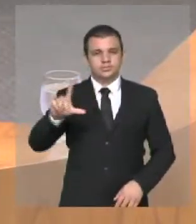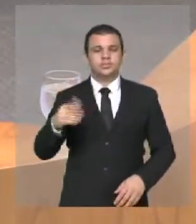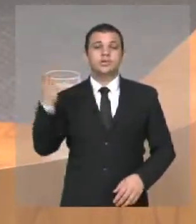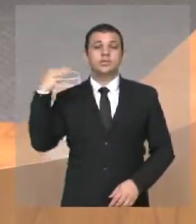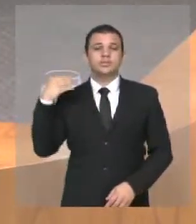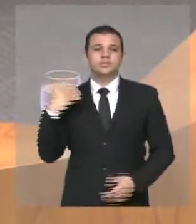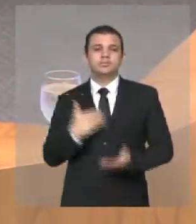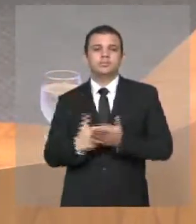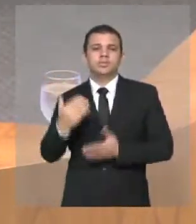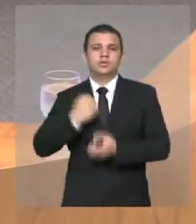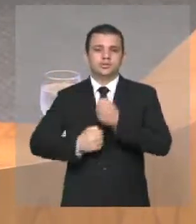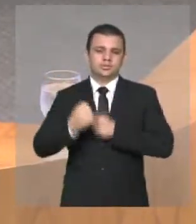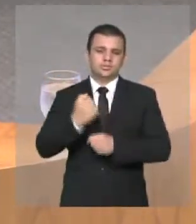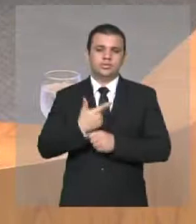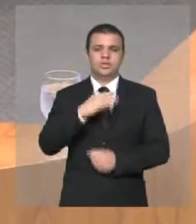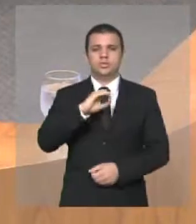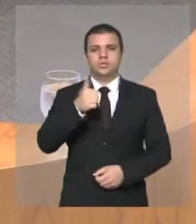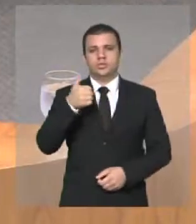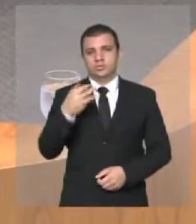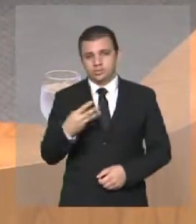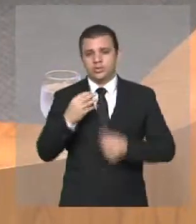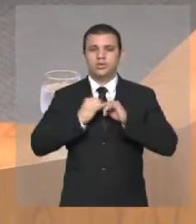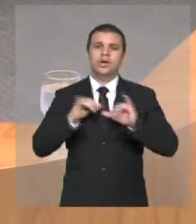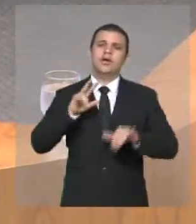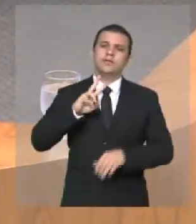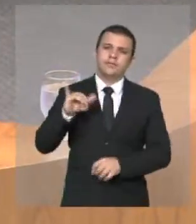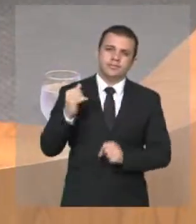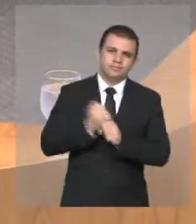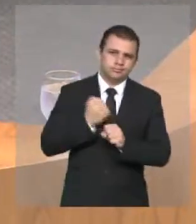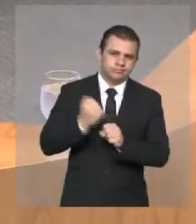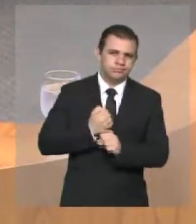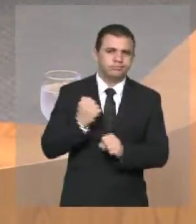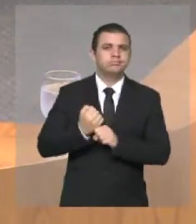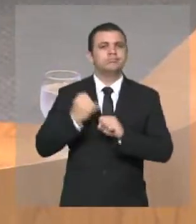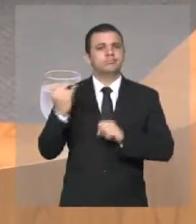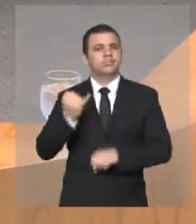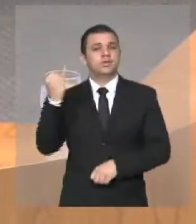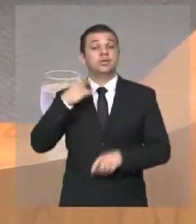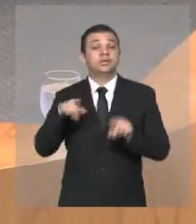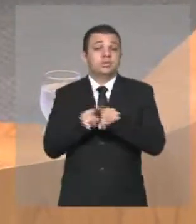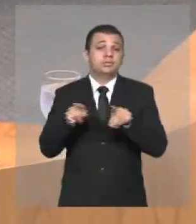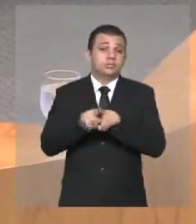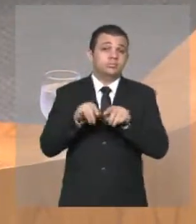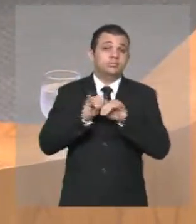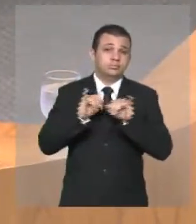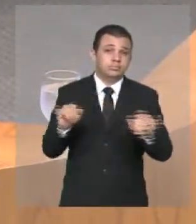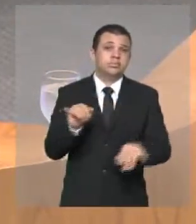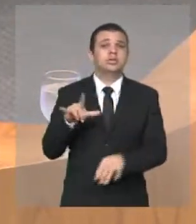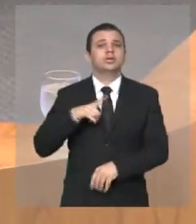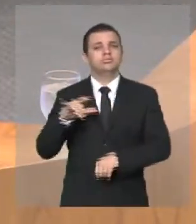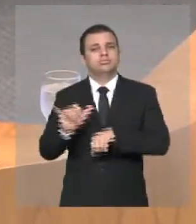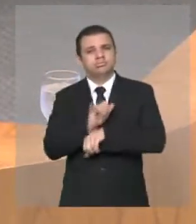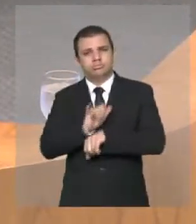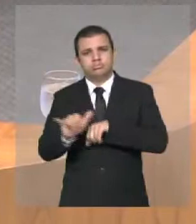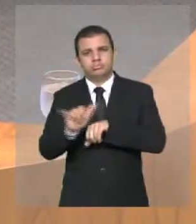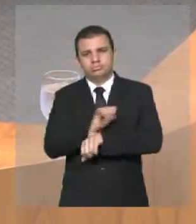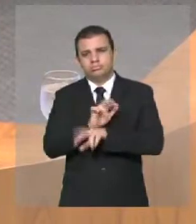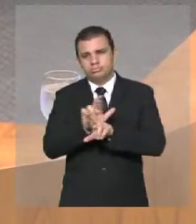que iria fazer grandes obras em São Luís, inclusive anunciando as suas estratégias